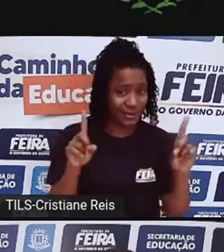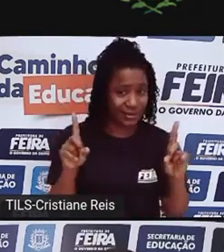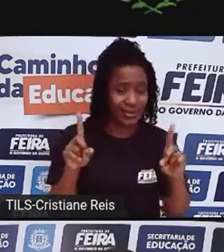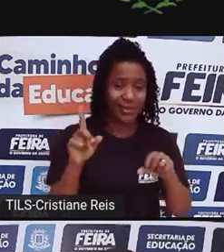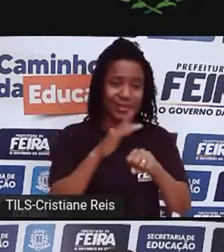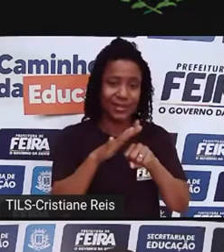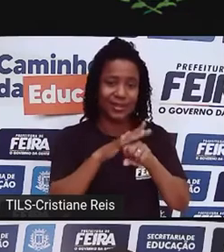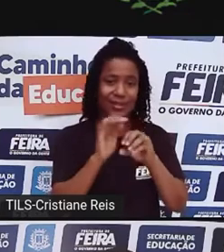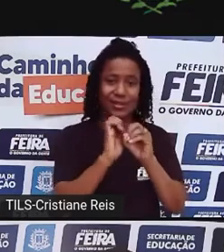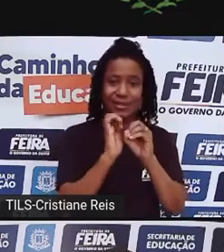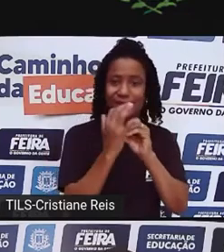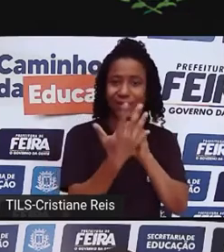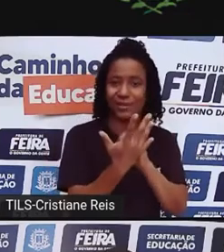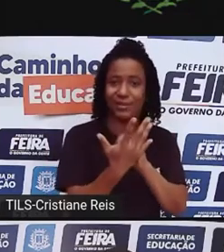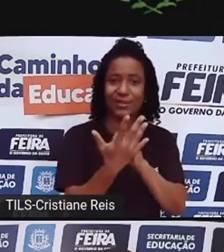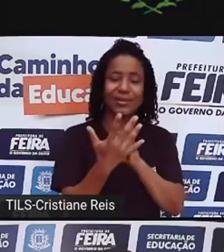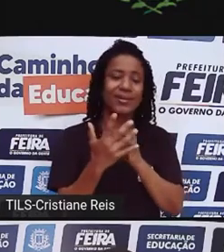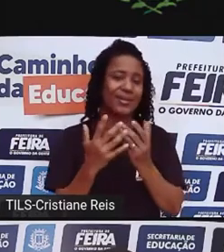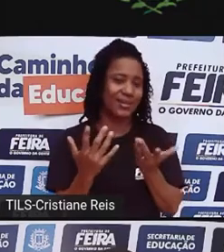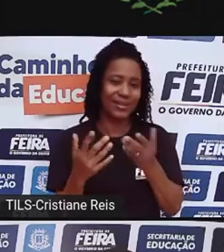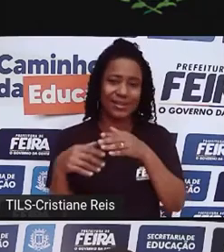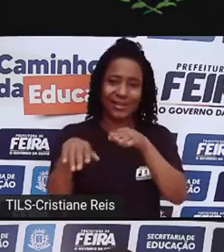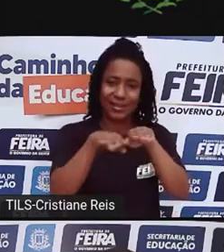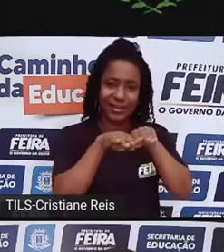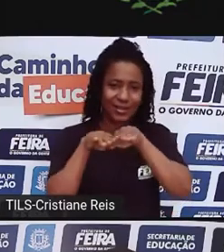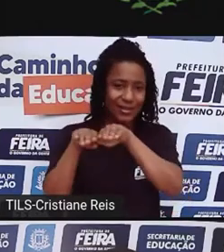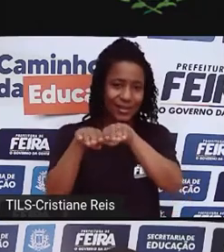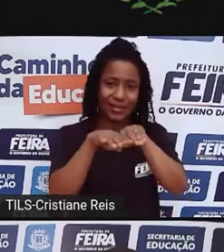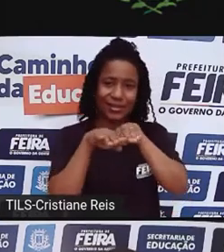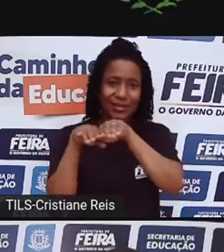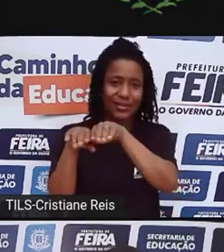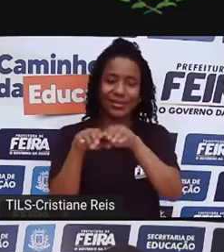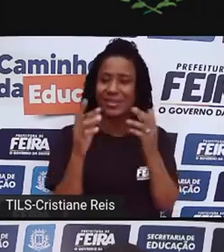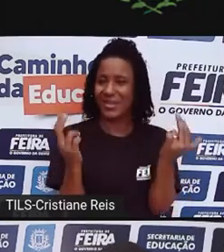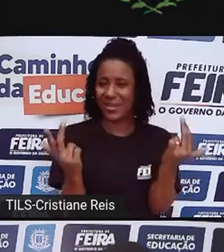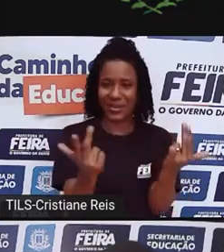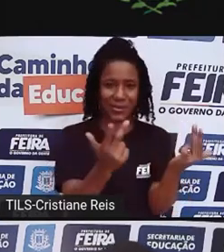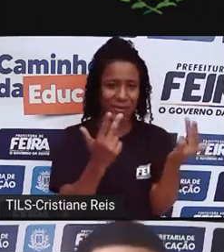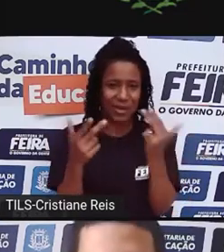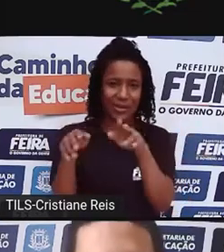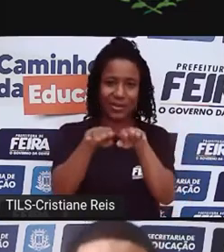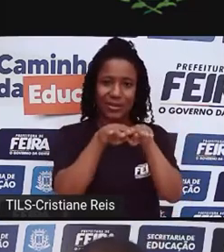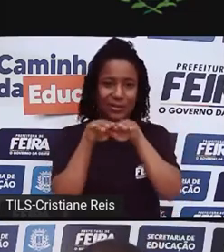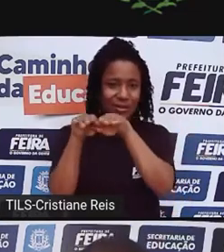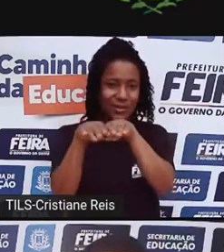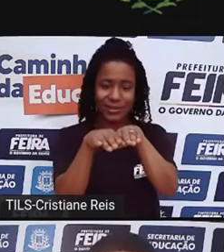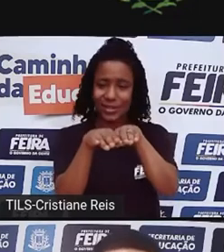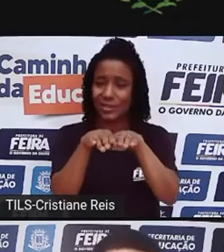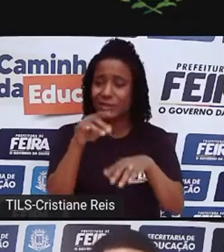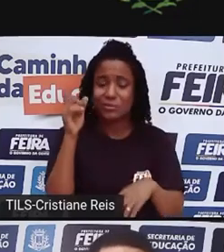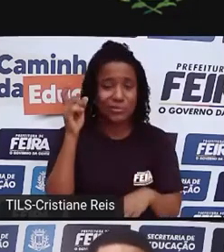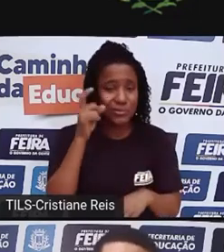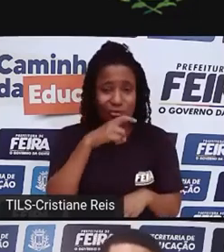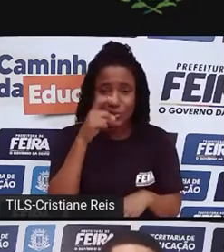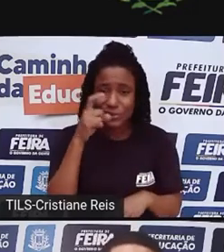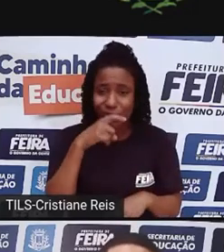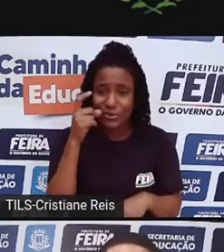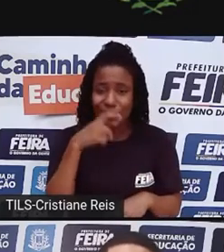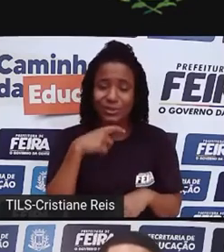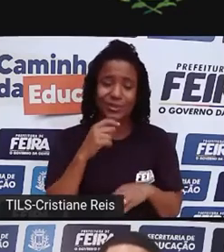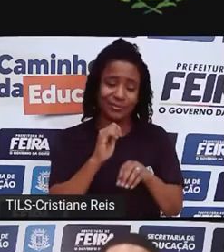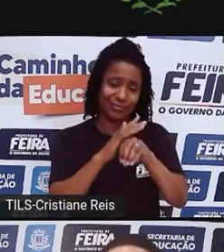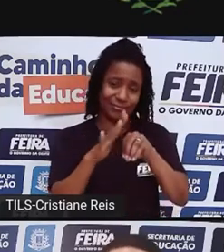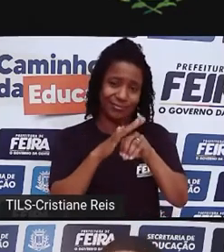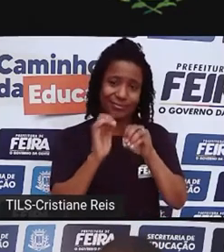que todo mundo agora estava falando na pandemia. Estamos todos no mesmo barco. Mentira. Não estamos todos no mesmo barco.